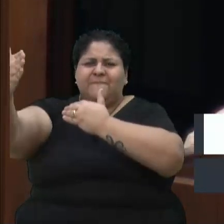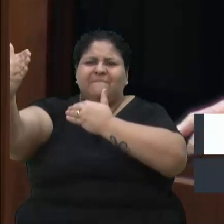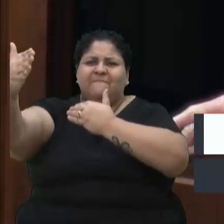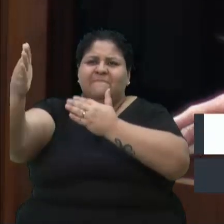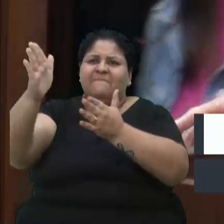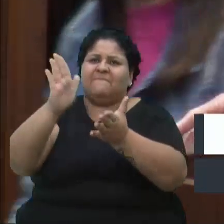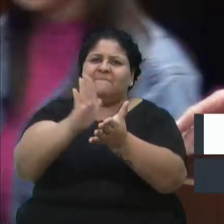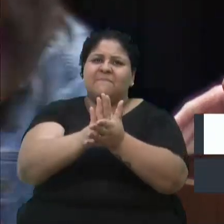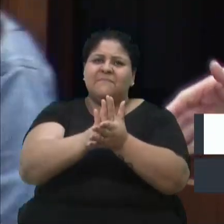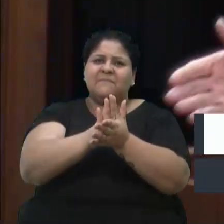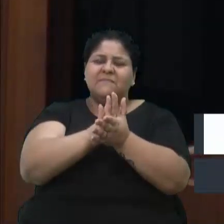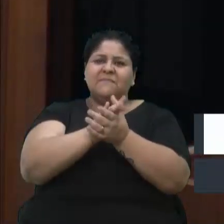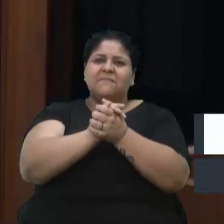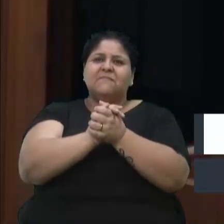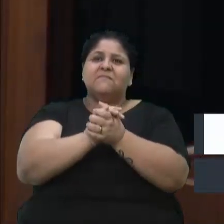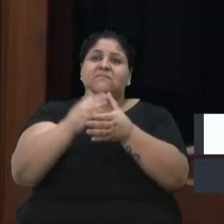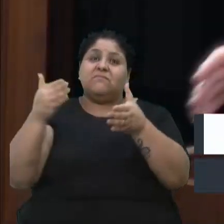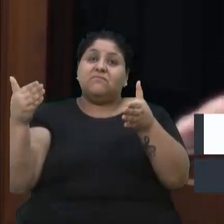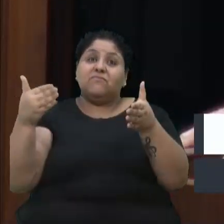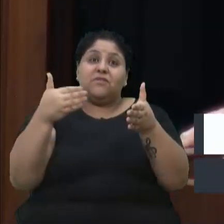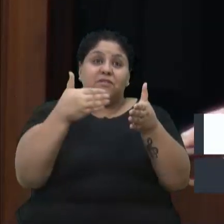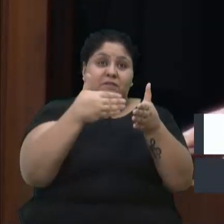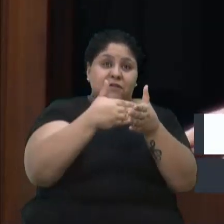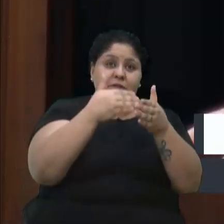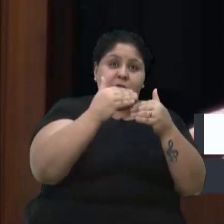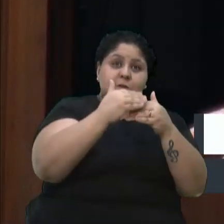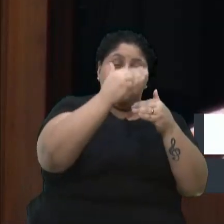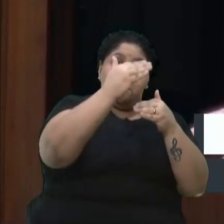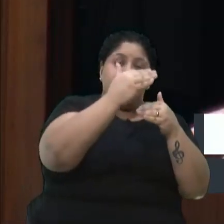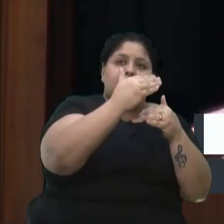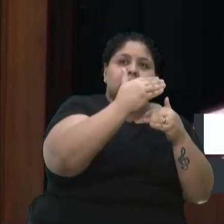Ele atinge mais homens que mulheres.